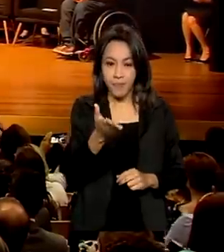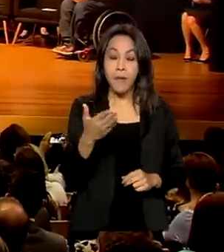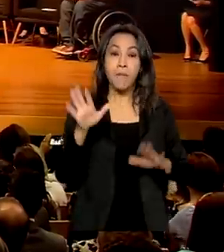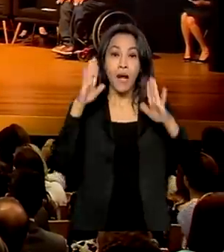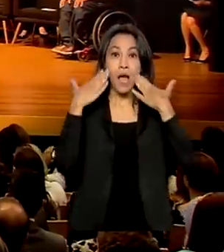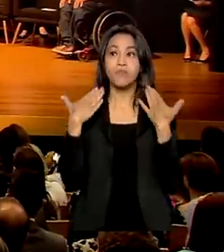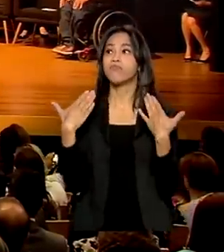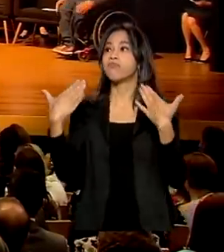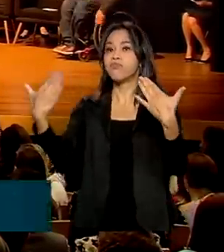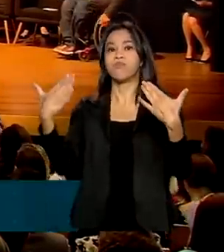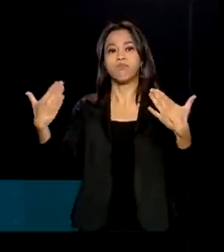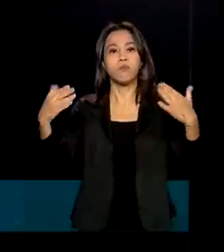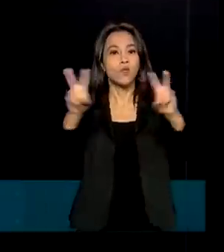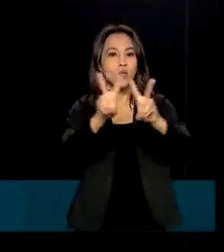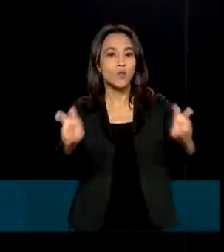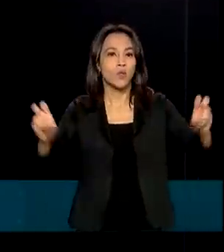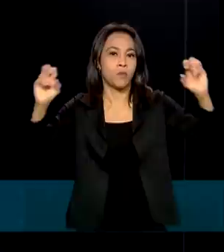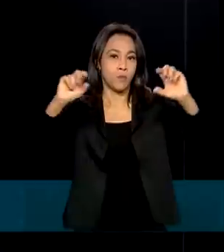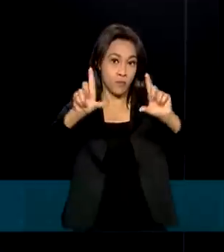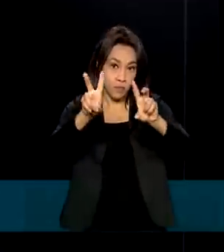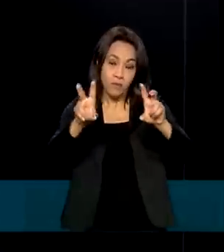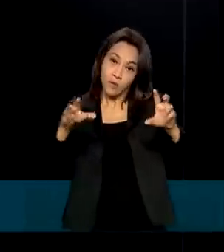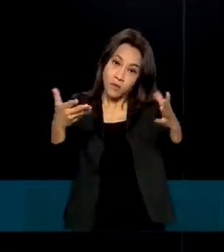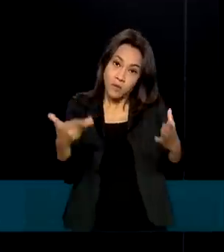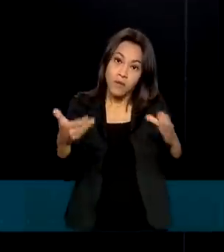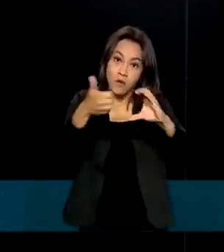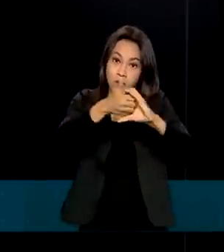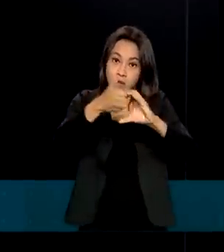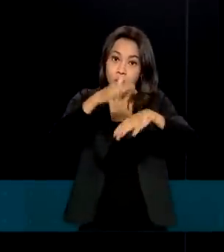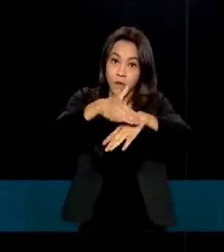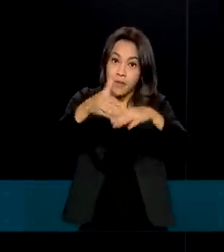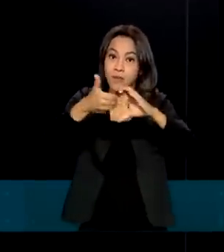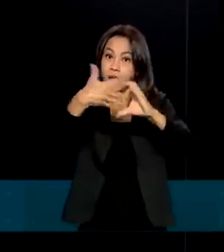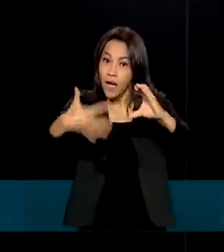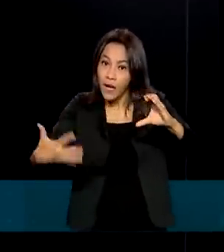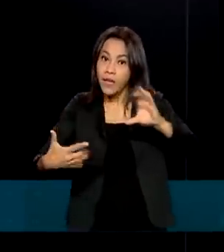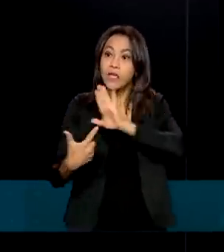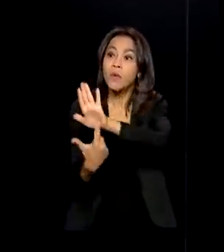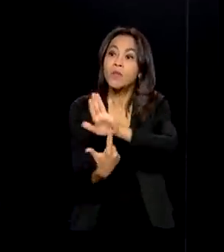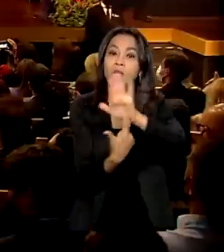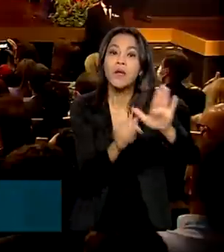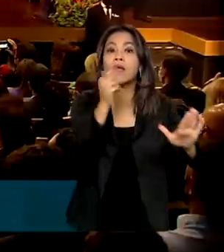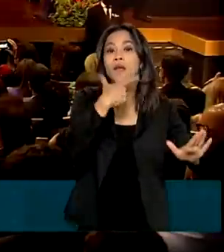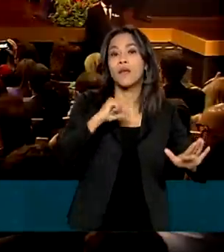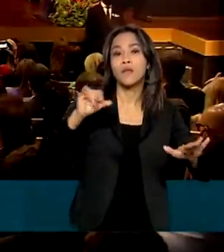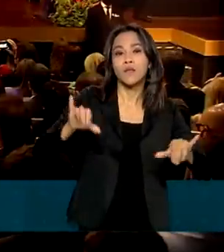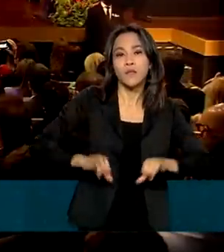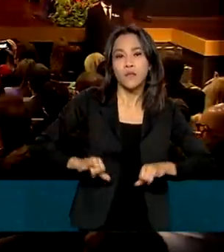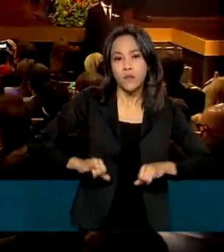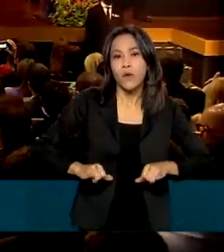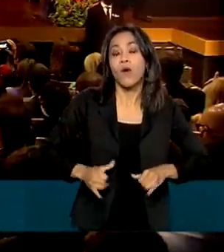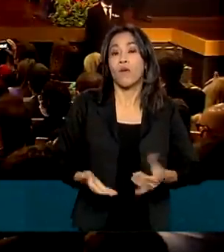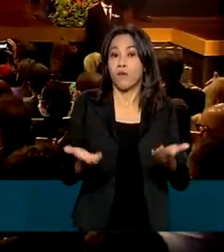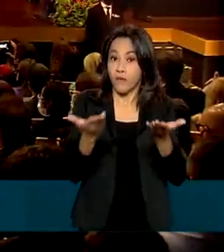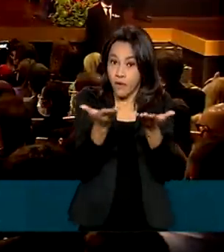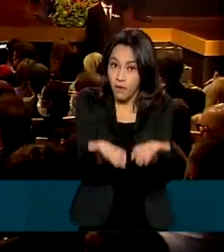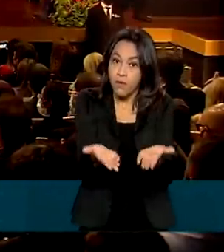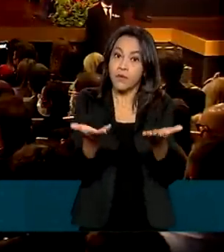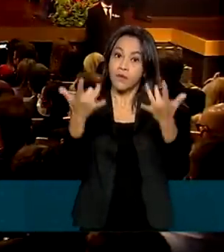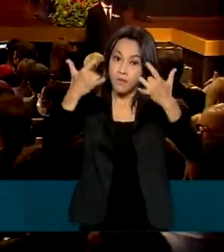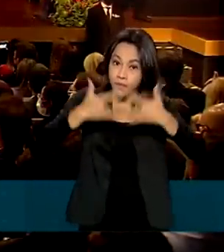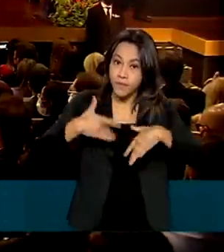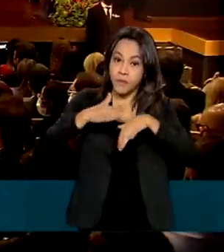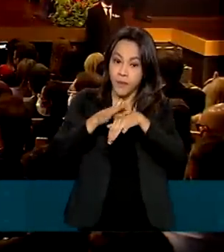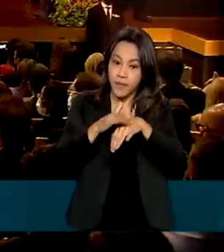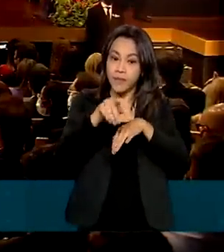mais visibilidade ao tema e demonstrar a realidade de quem sofre de alguma doença rara no Brasil, o governo lançou nesta quarta-feira